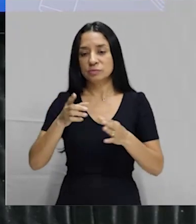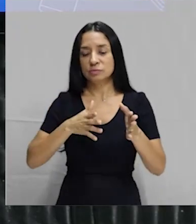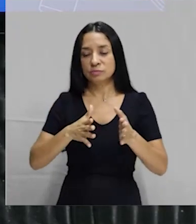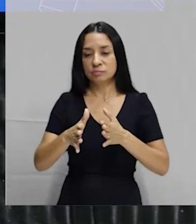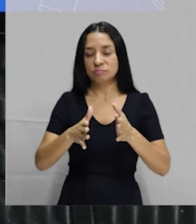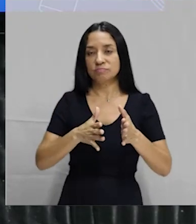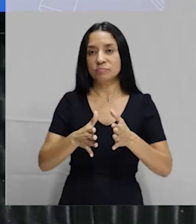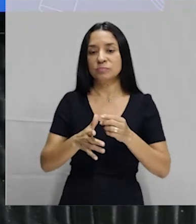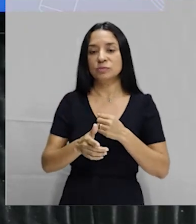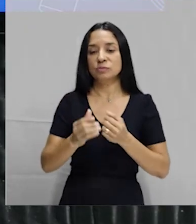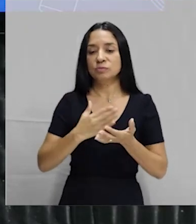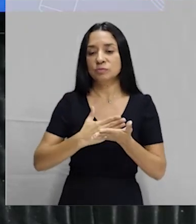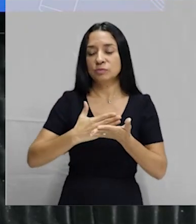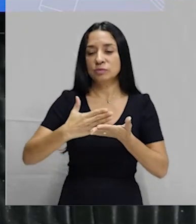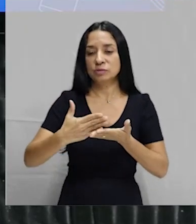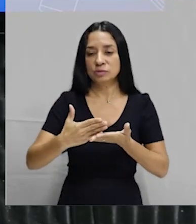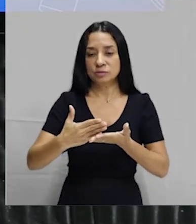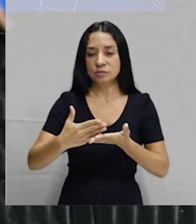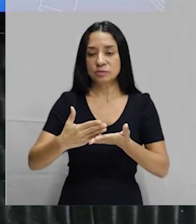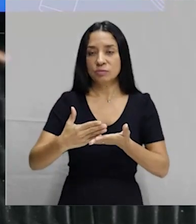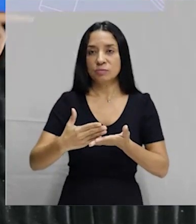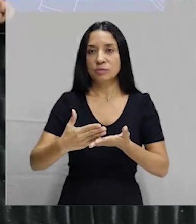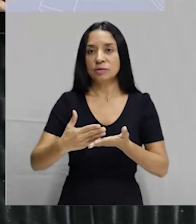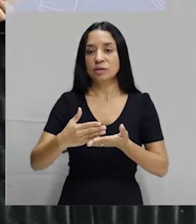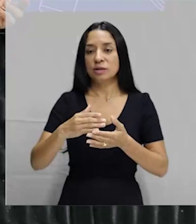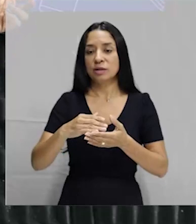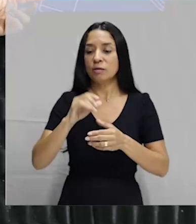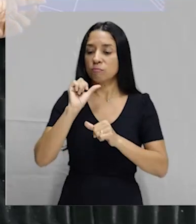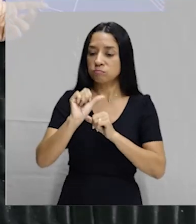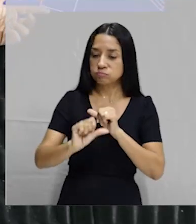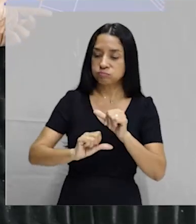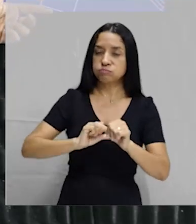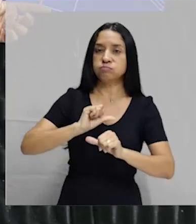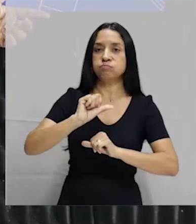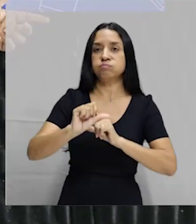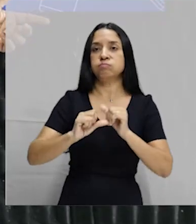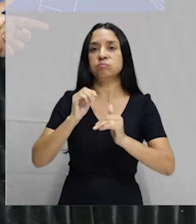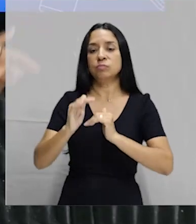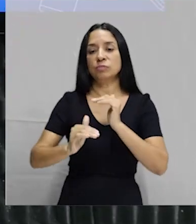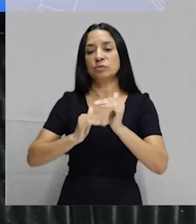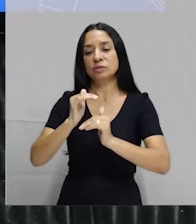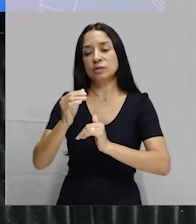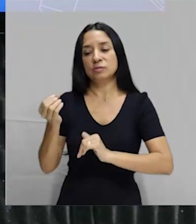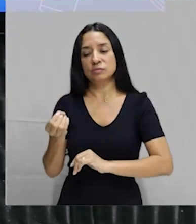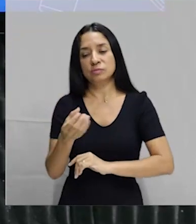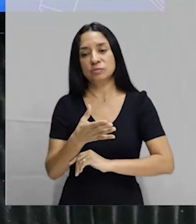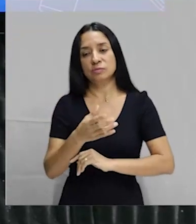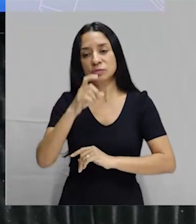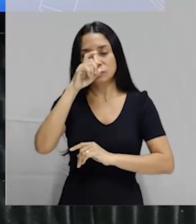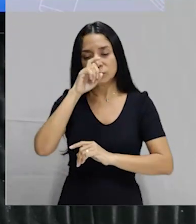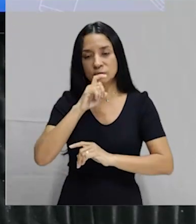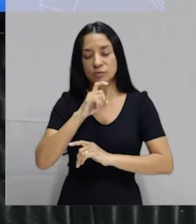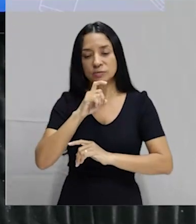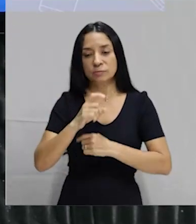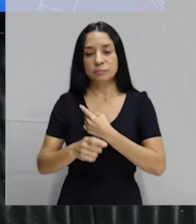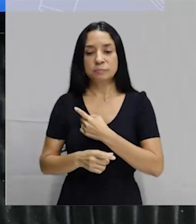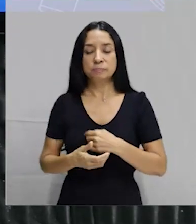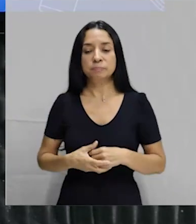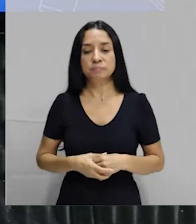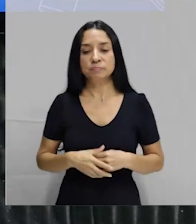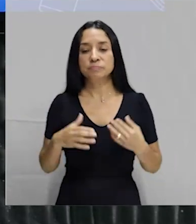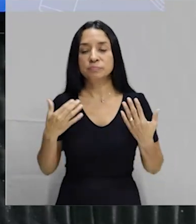quando se iniciará um novo processo de menstruação, que vai se iniciar um ciclo seguinte. Então,